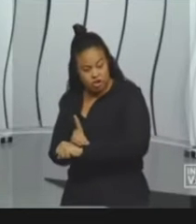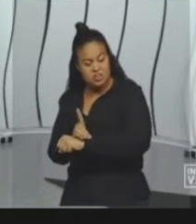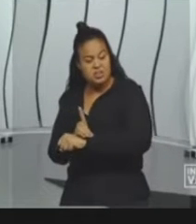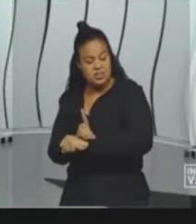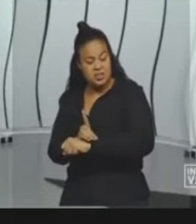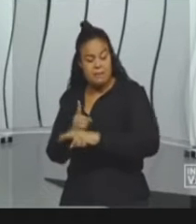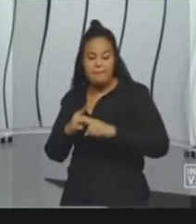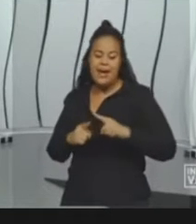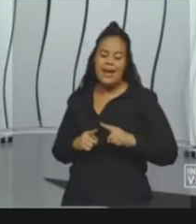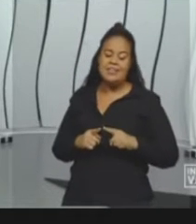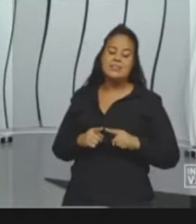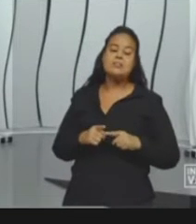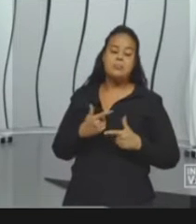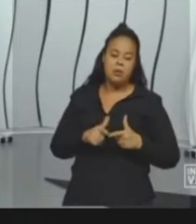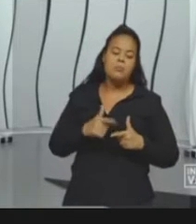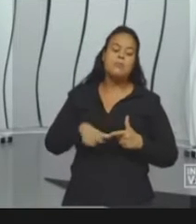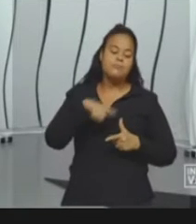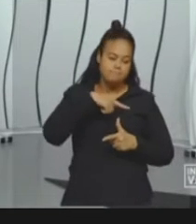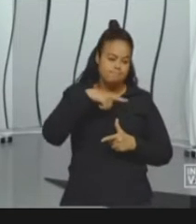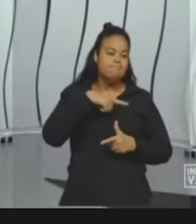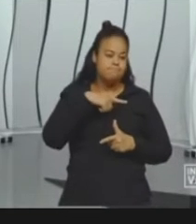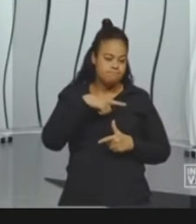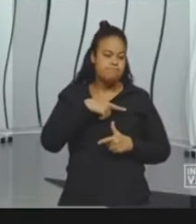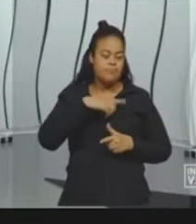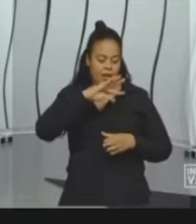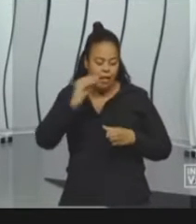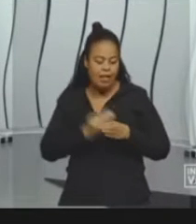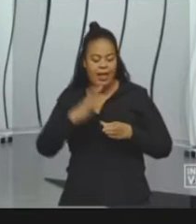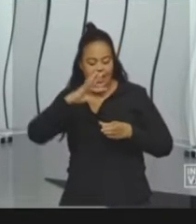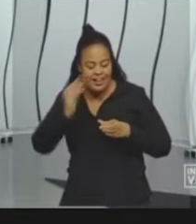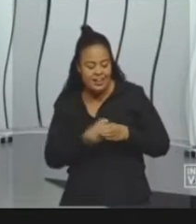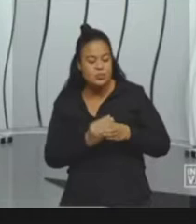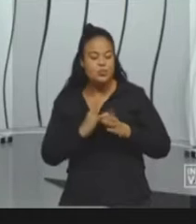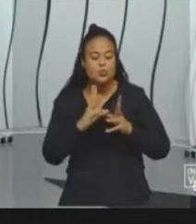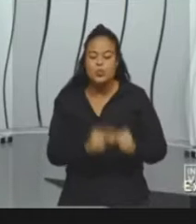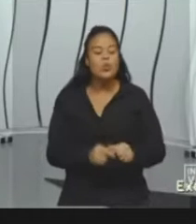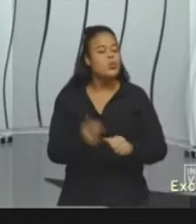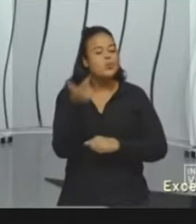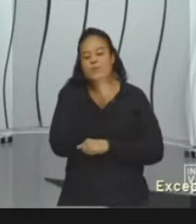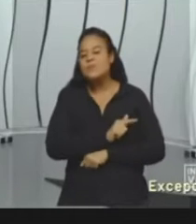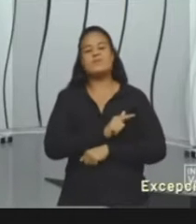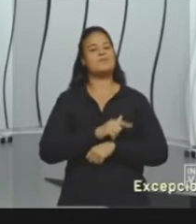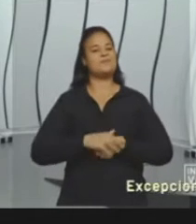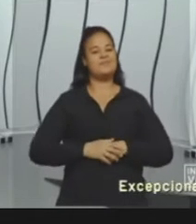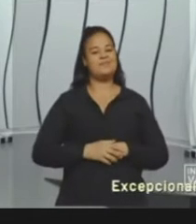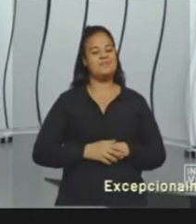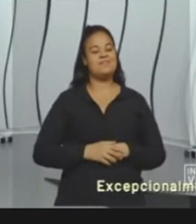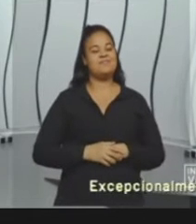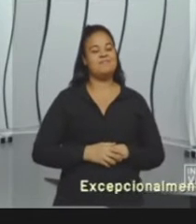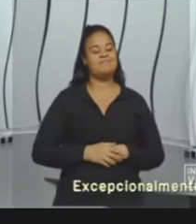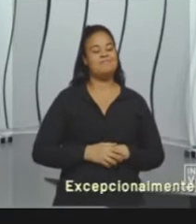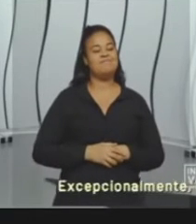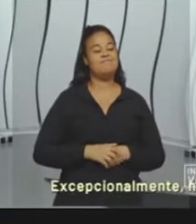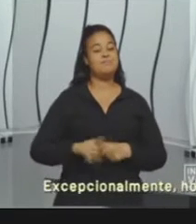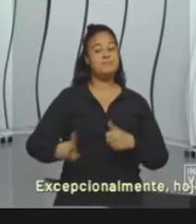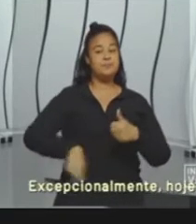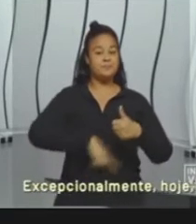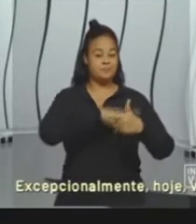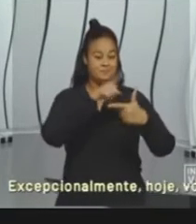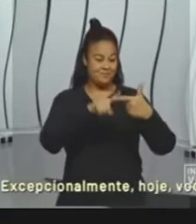muito eficiente. Vamos ver mais um tipo de energia renovável.